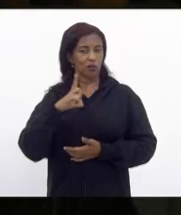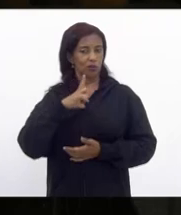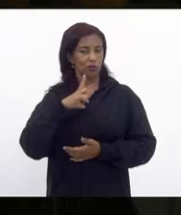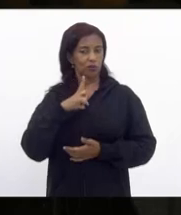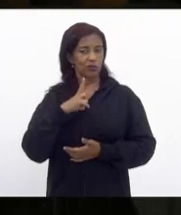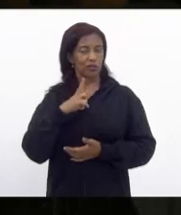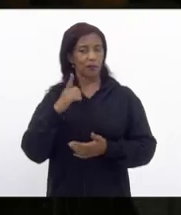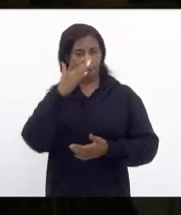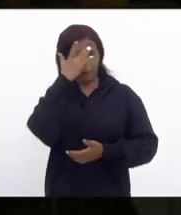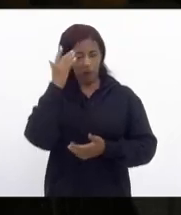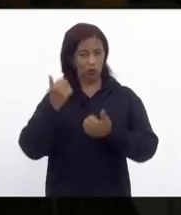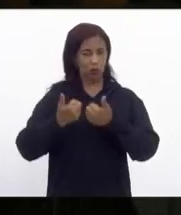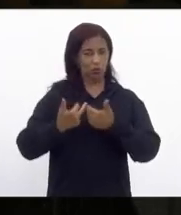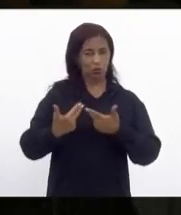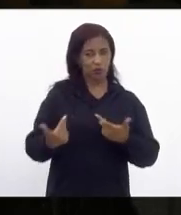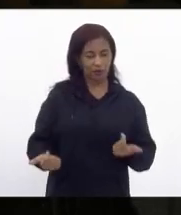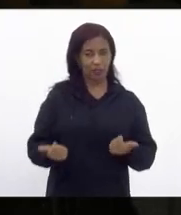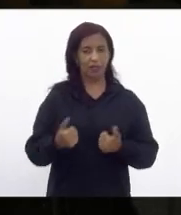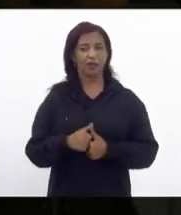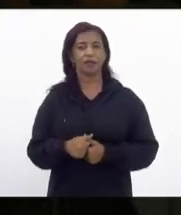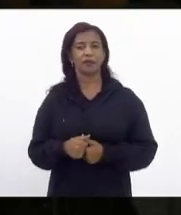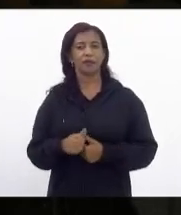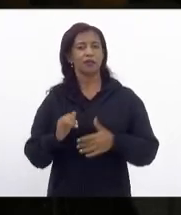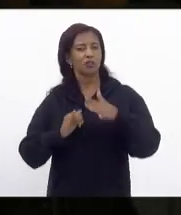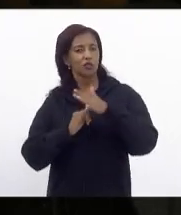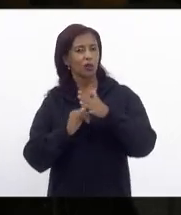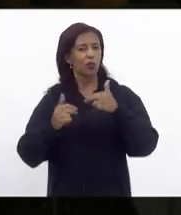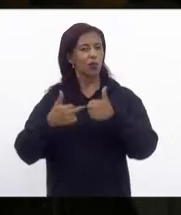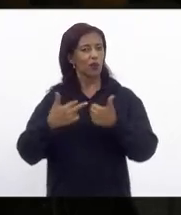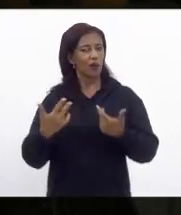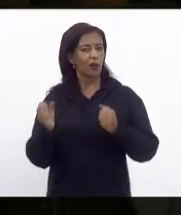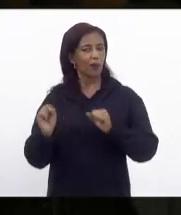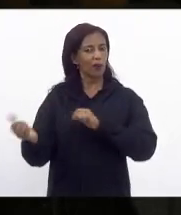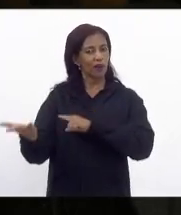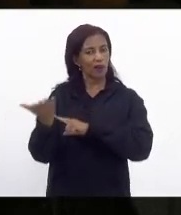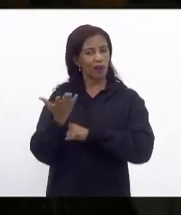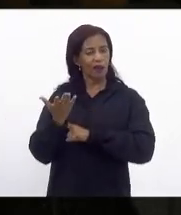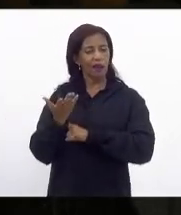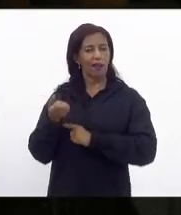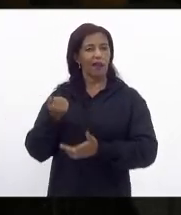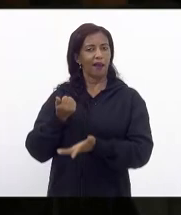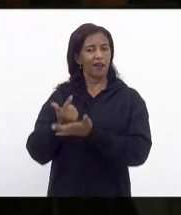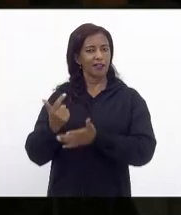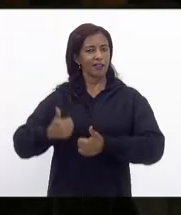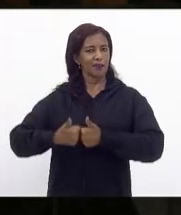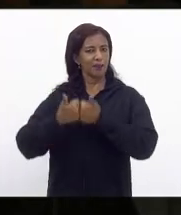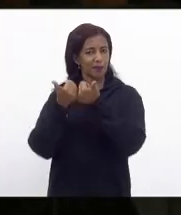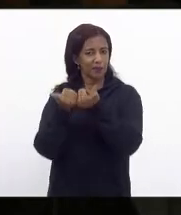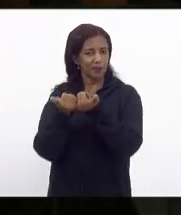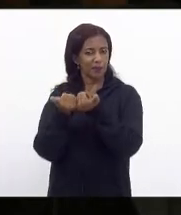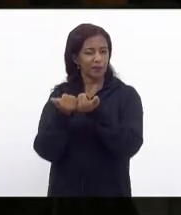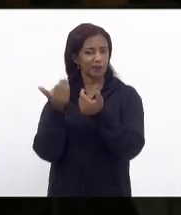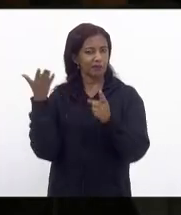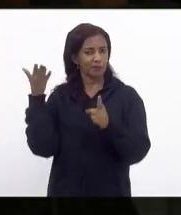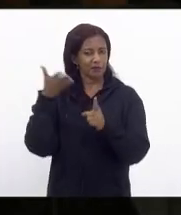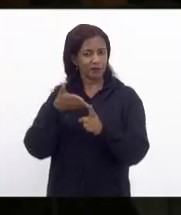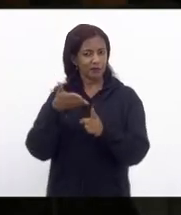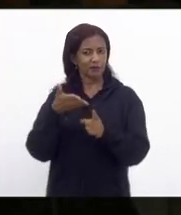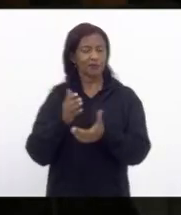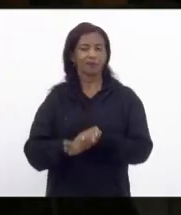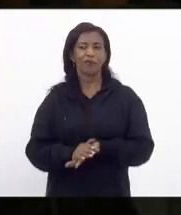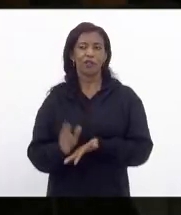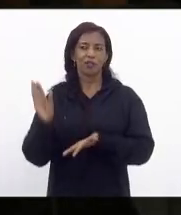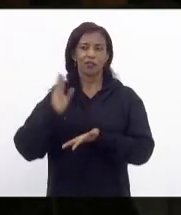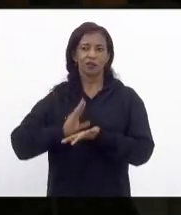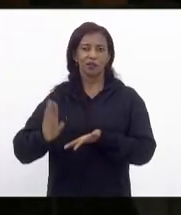gente qualificada instituições qualificadas que podem nos ajudar a gastar melhor esse recurso público especificamente neste caso os